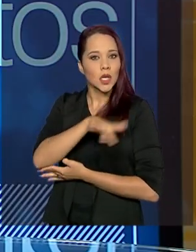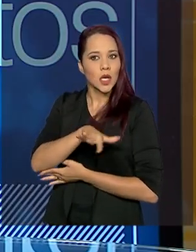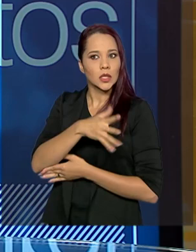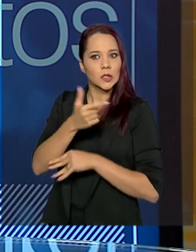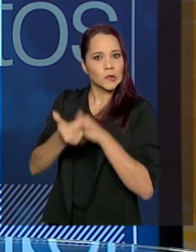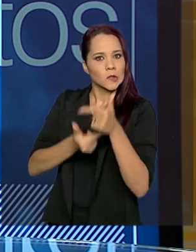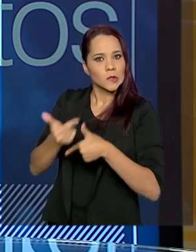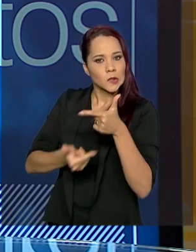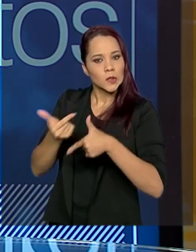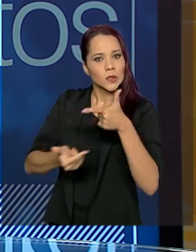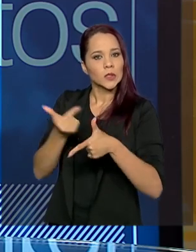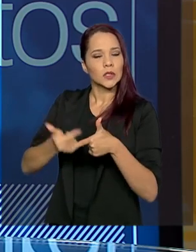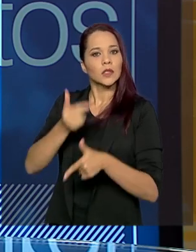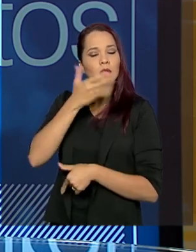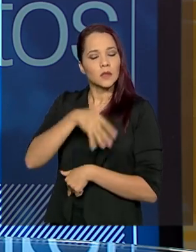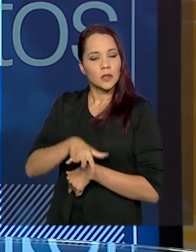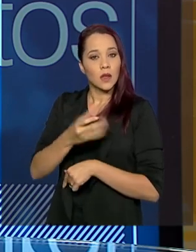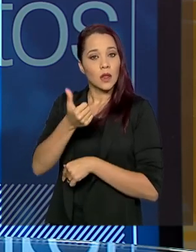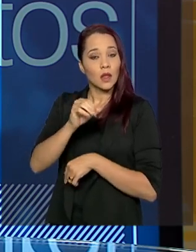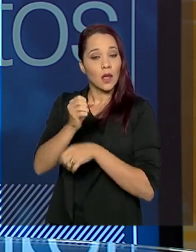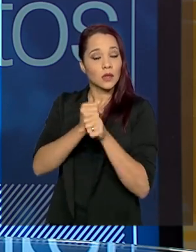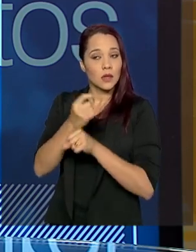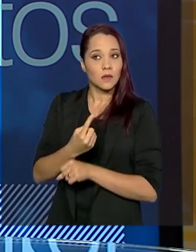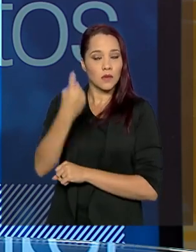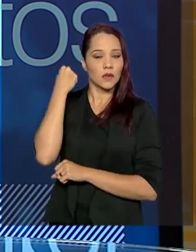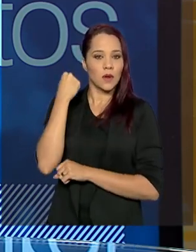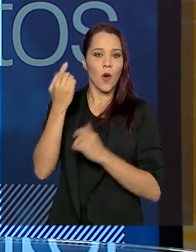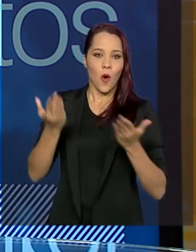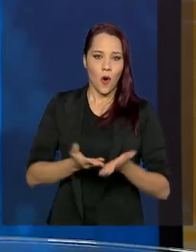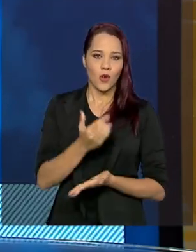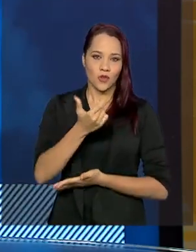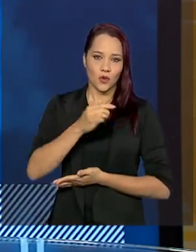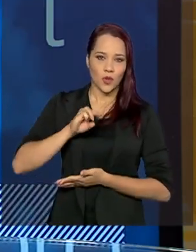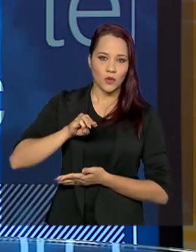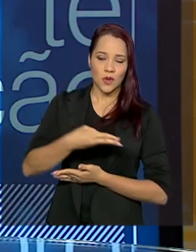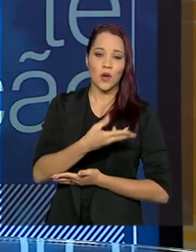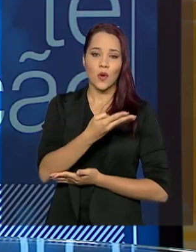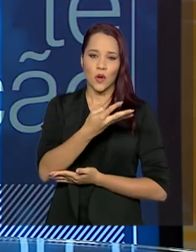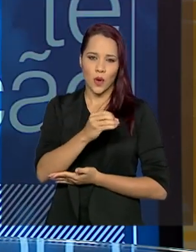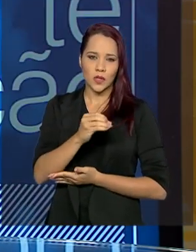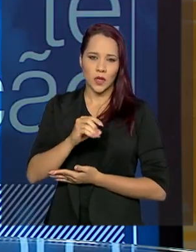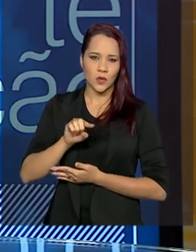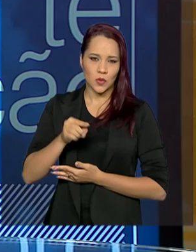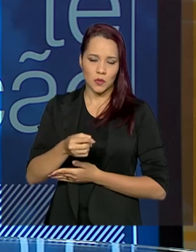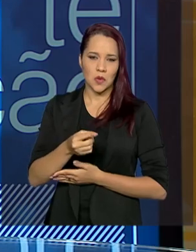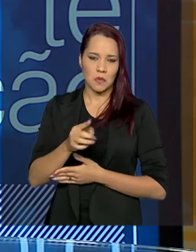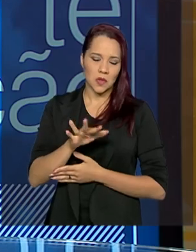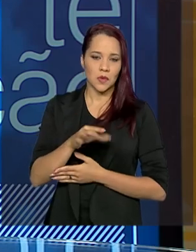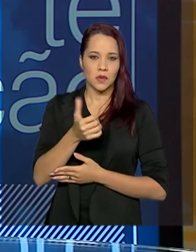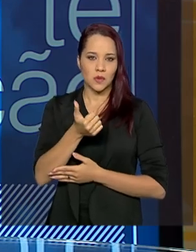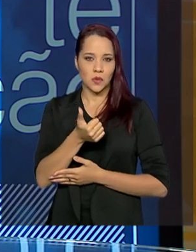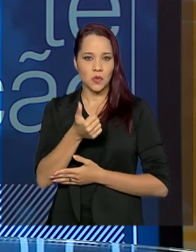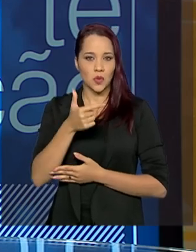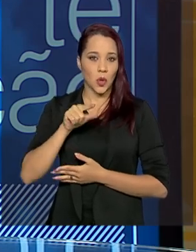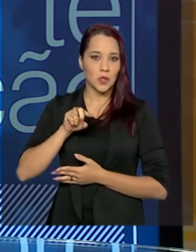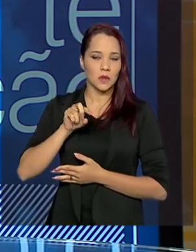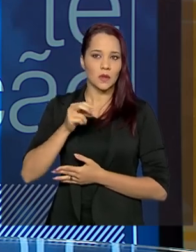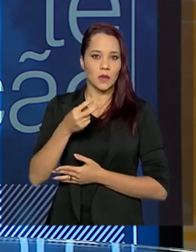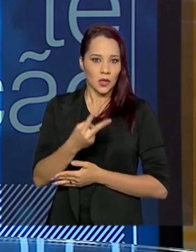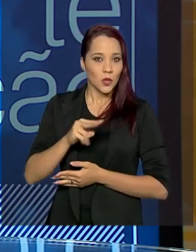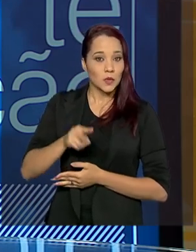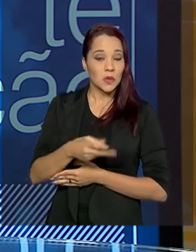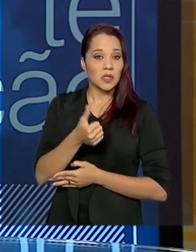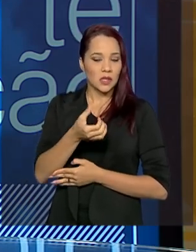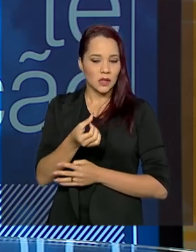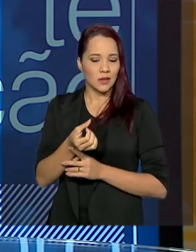trabalho infantil há 10 anos atrás. Hoje, 2 milhões e 400 mil, ou 2016, a última estatística. Então, a gente percebe que não